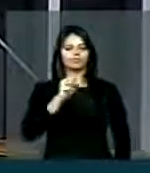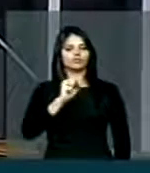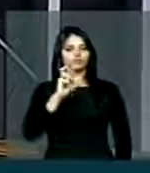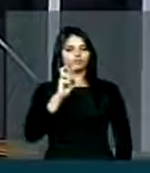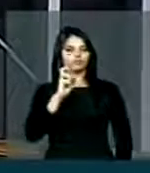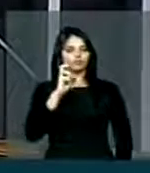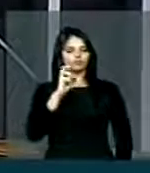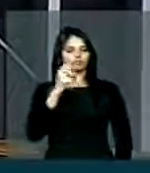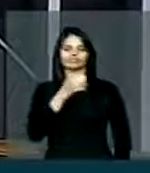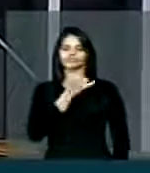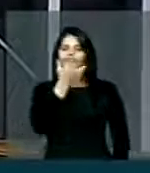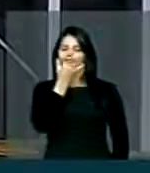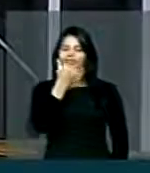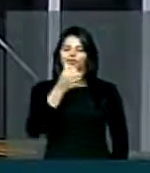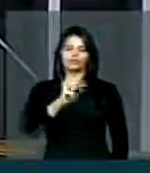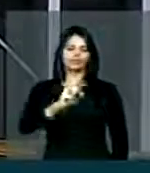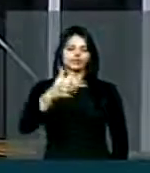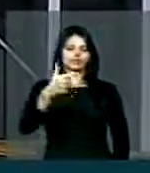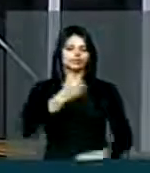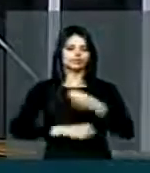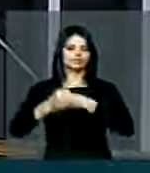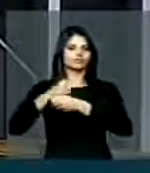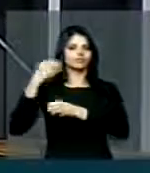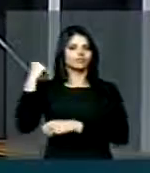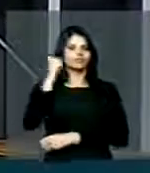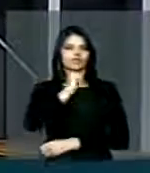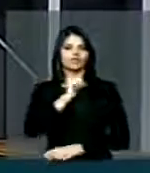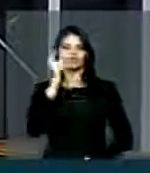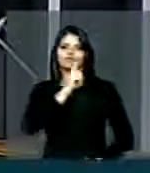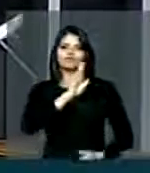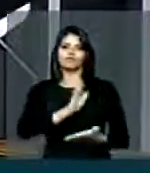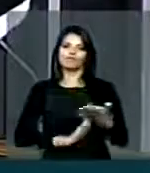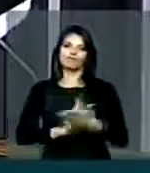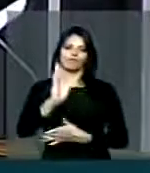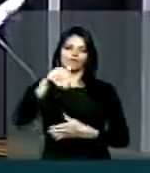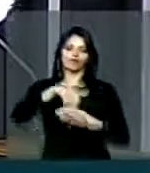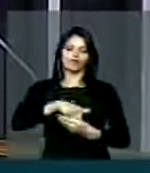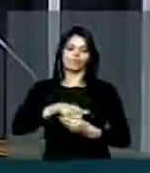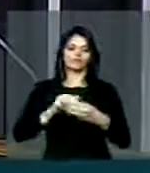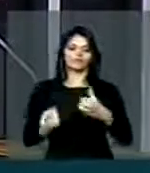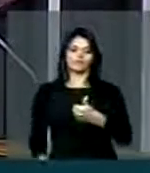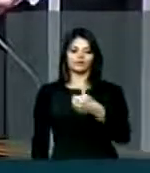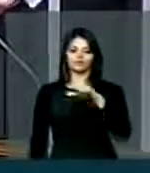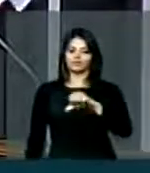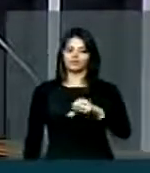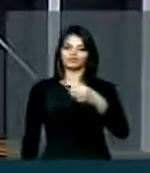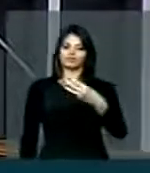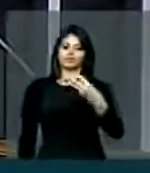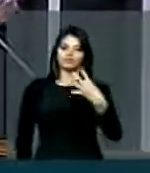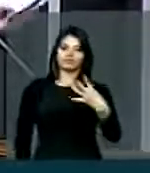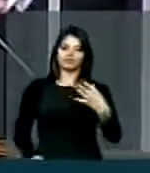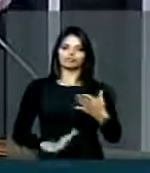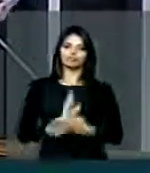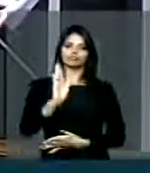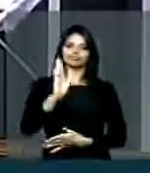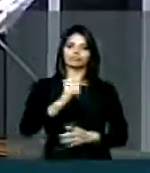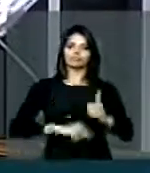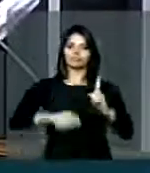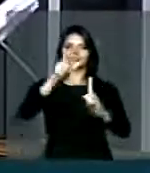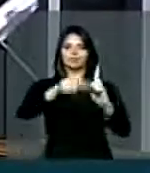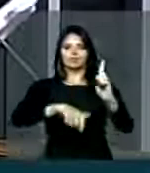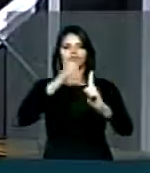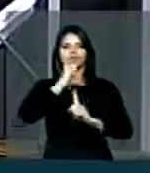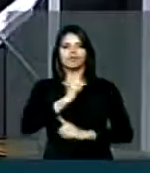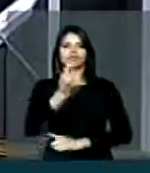anos atrás, a mulher brasileira conseguiu votar. Em 1934, já elegeu a primeira mulher